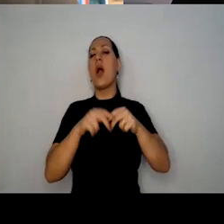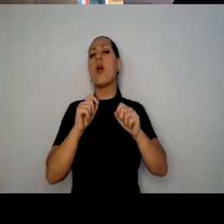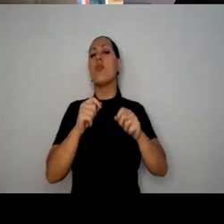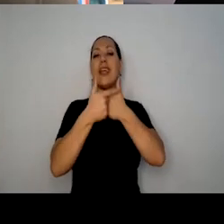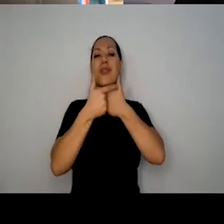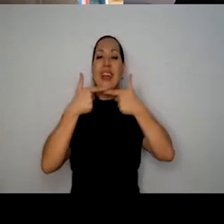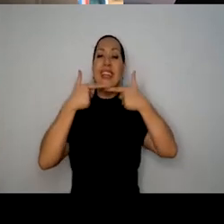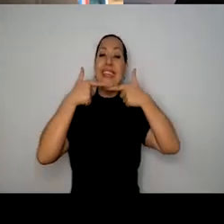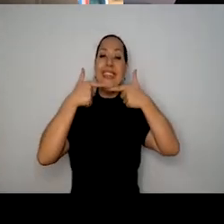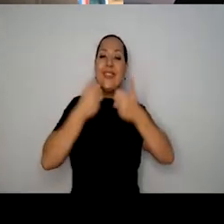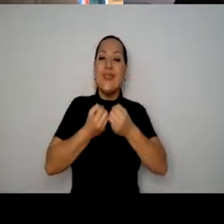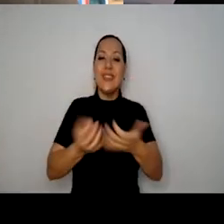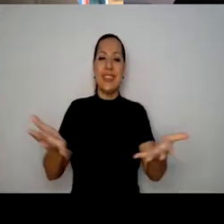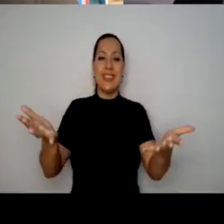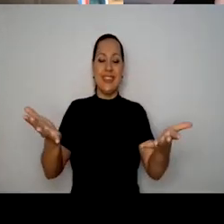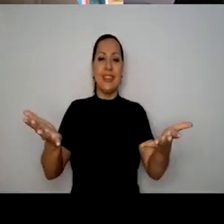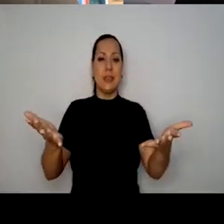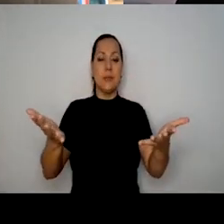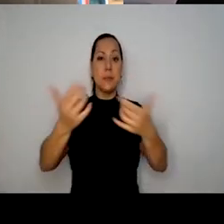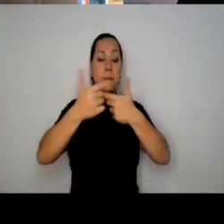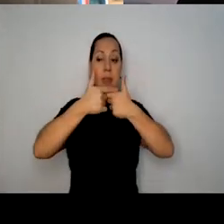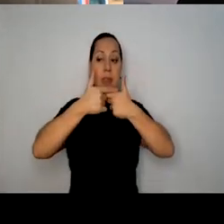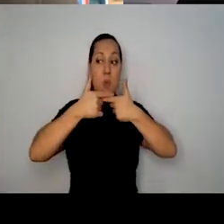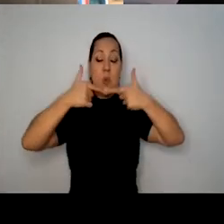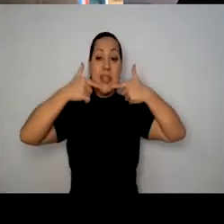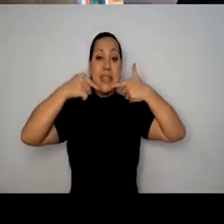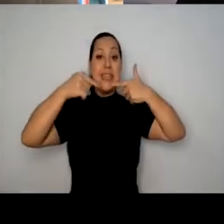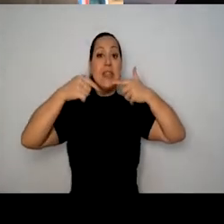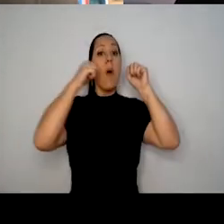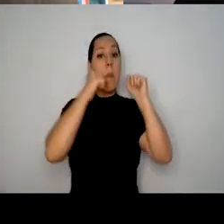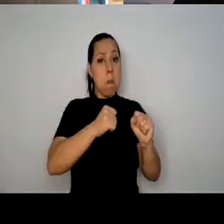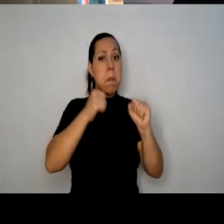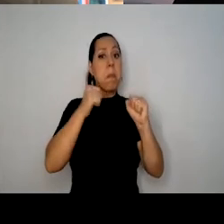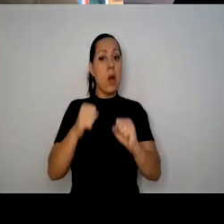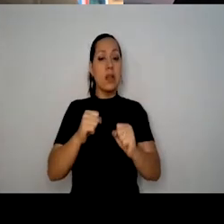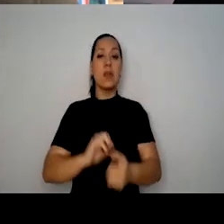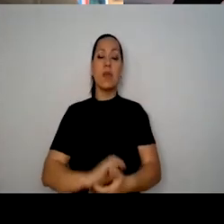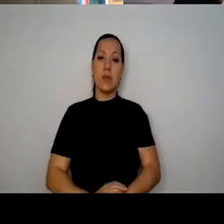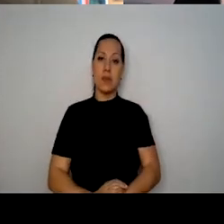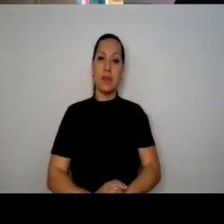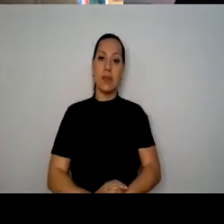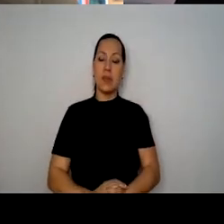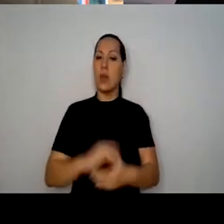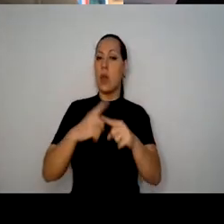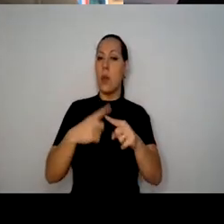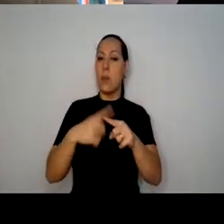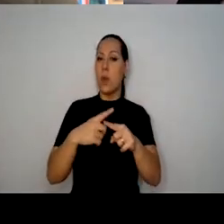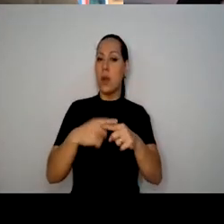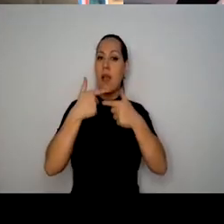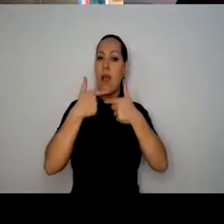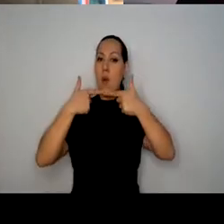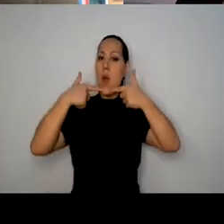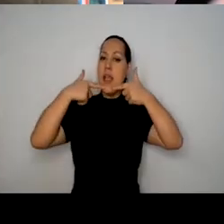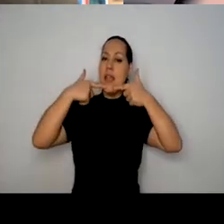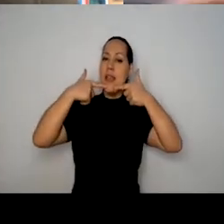que é um mecanismo muito potente, porque o riso provoca